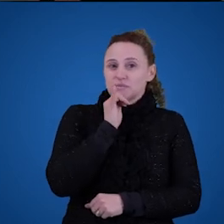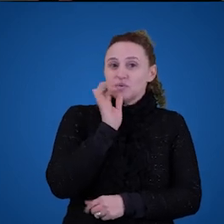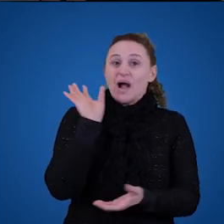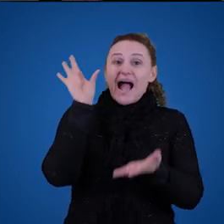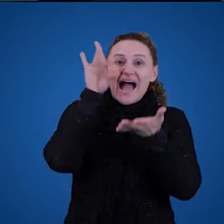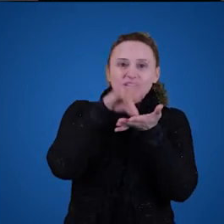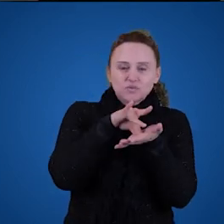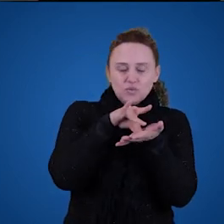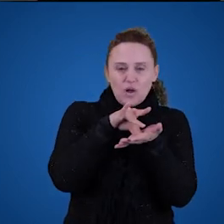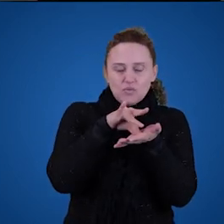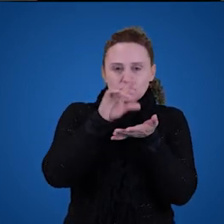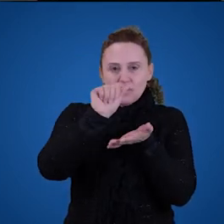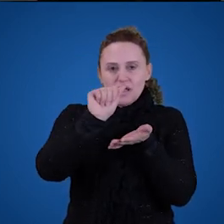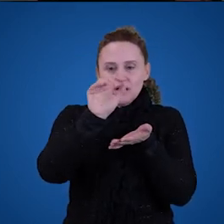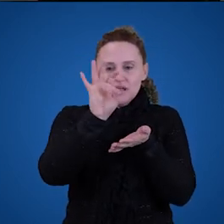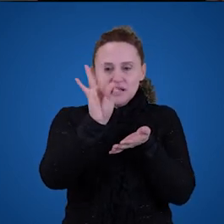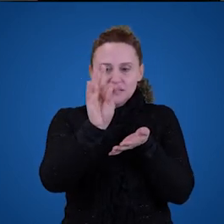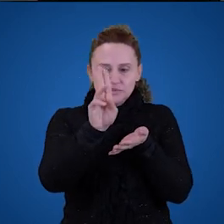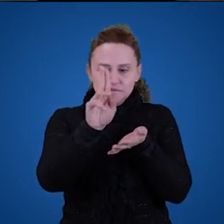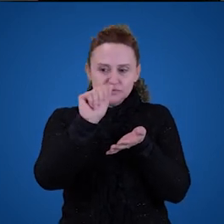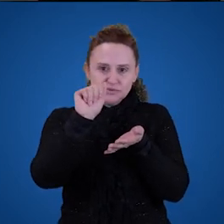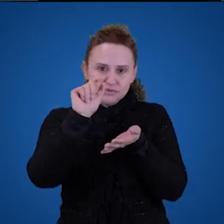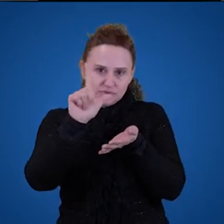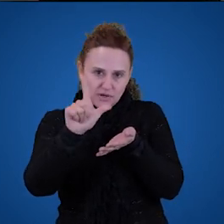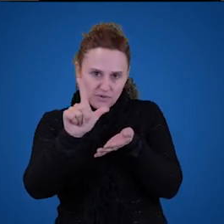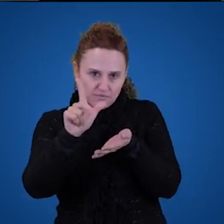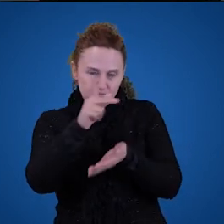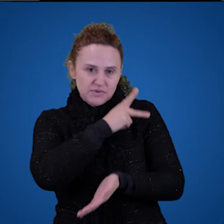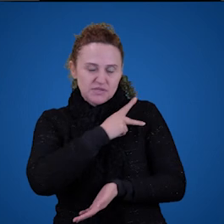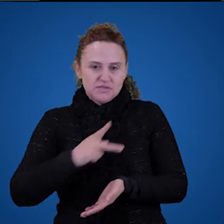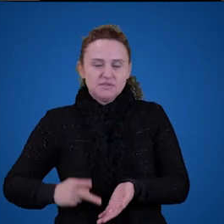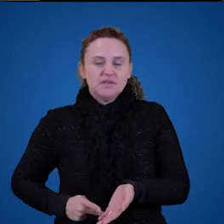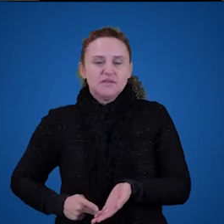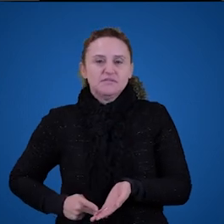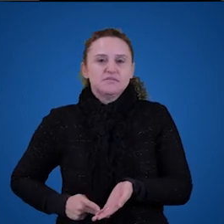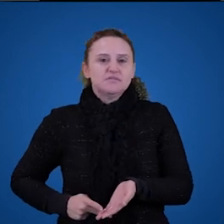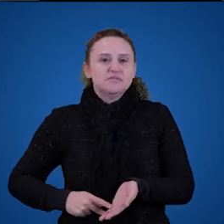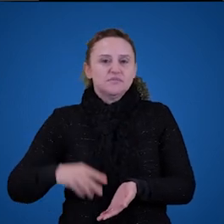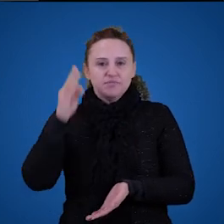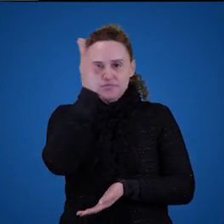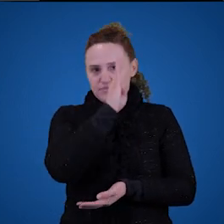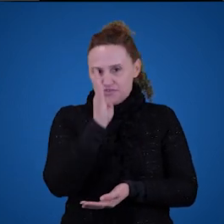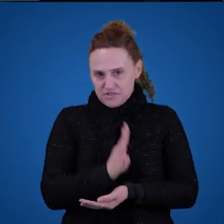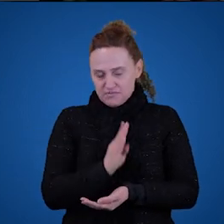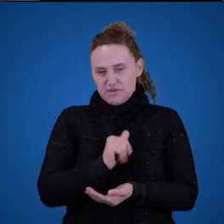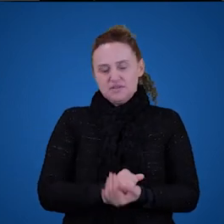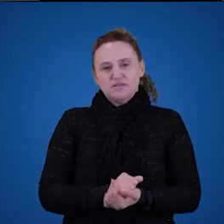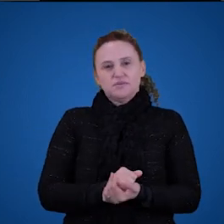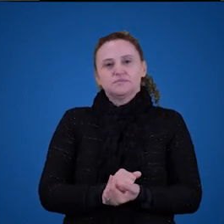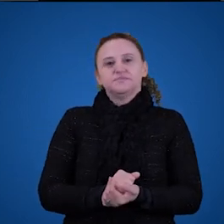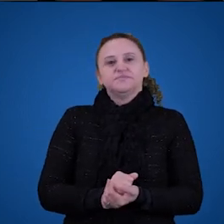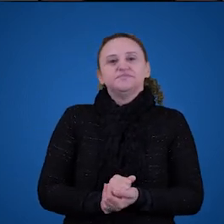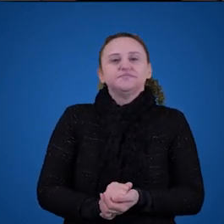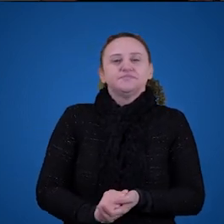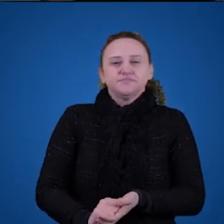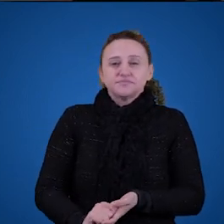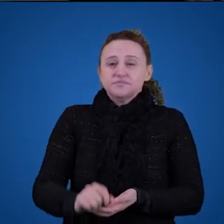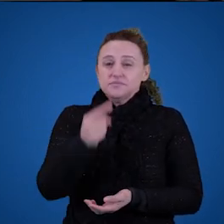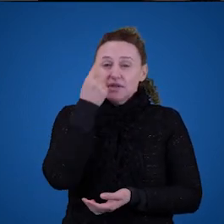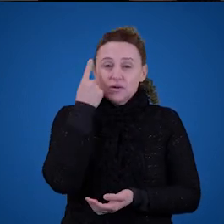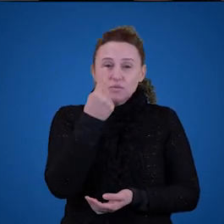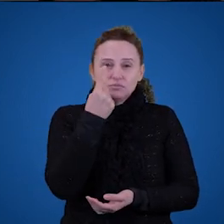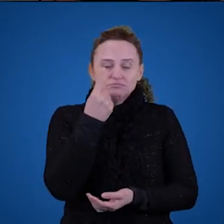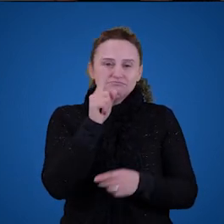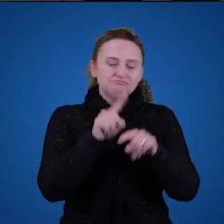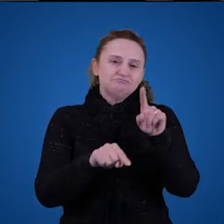pega um objeto. O professor de filosofia da linguagem do curso EAD de letras pega